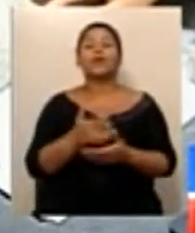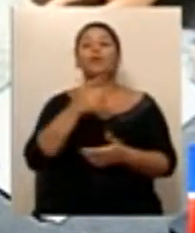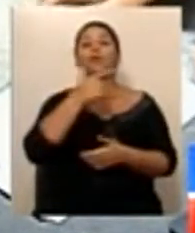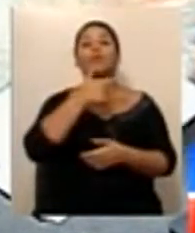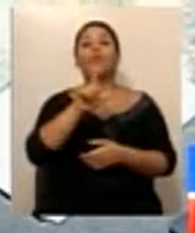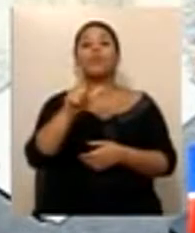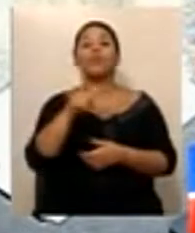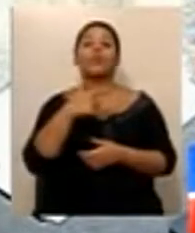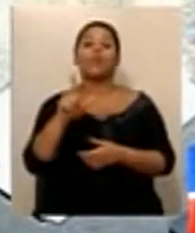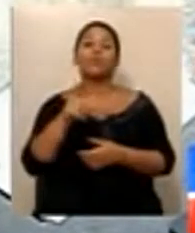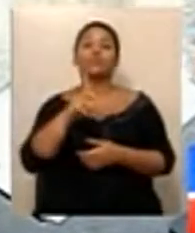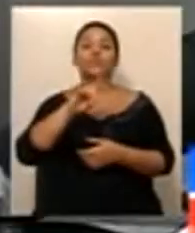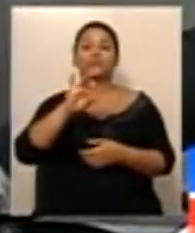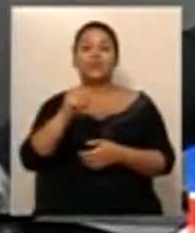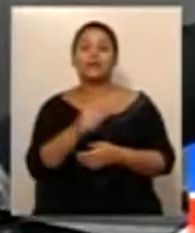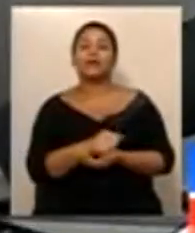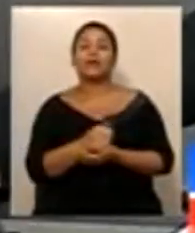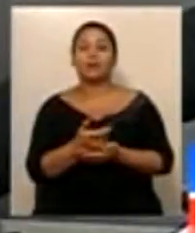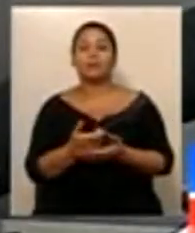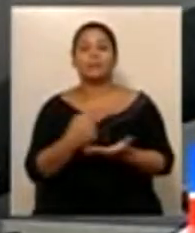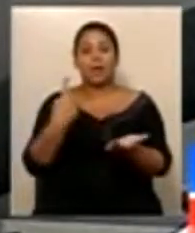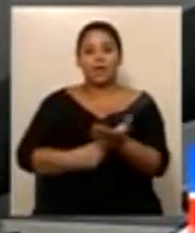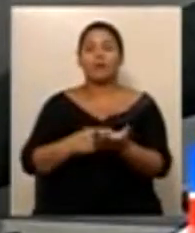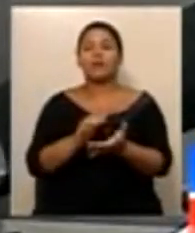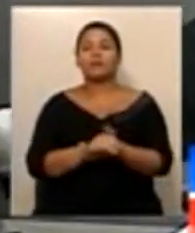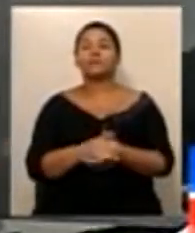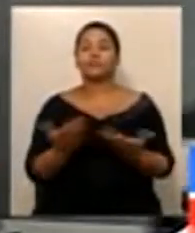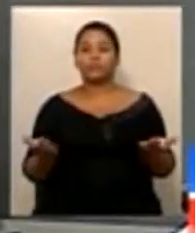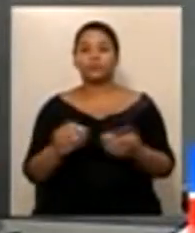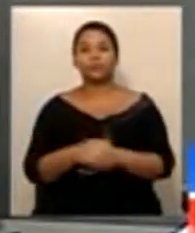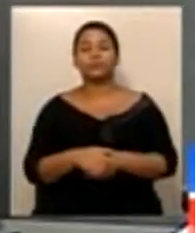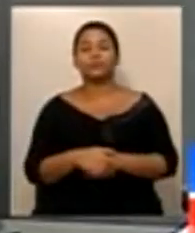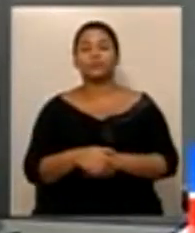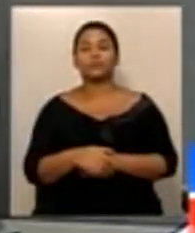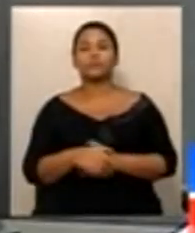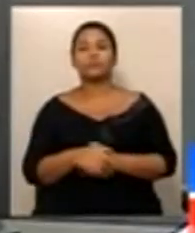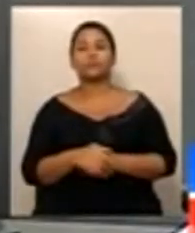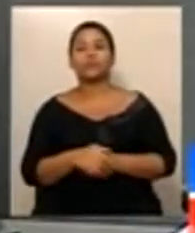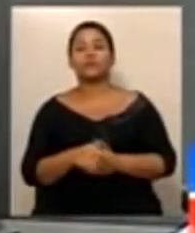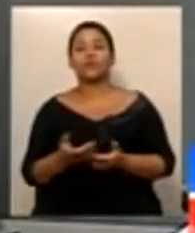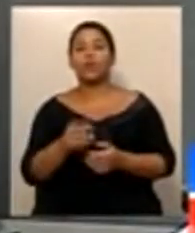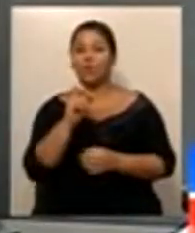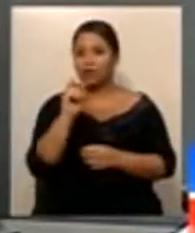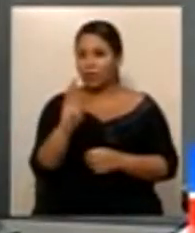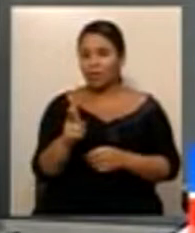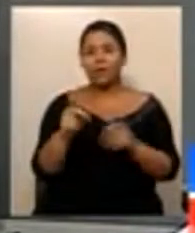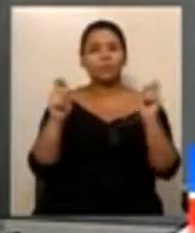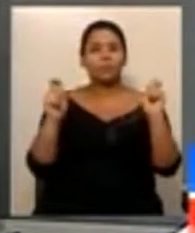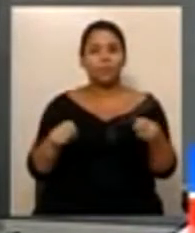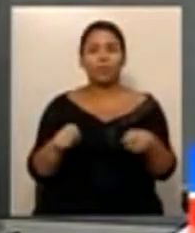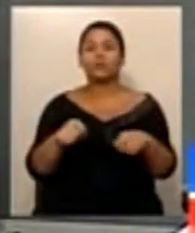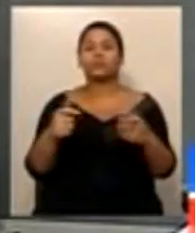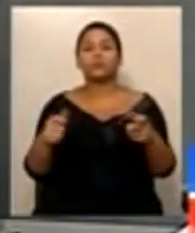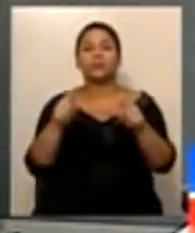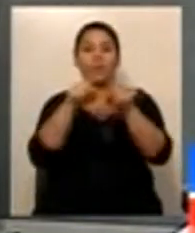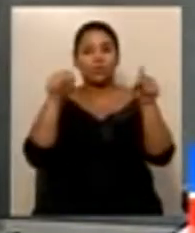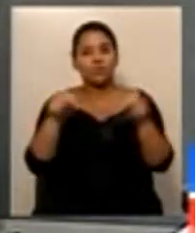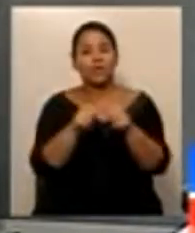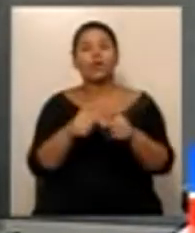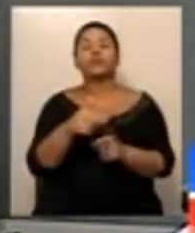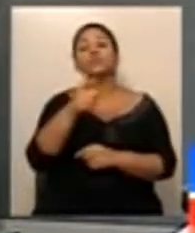deste projeto. Muito obrigado. Acolho o requerimento verbal de V. Exª e a matéria fica adiada.